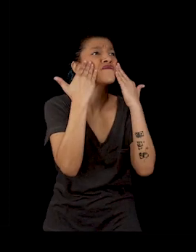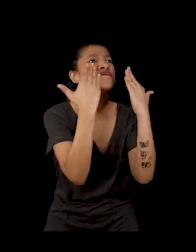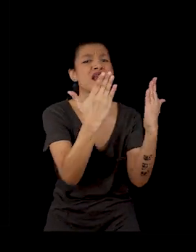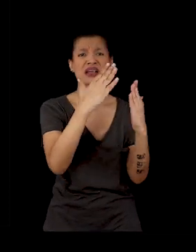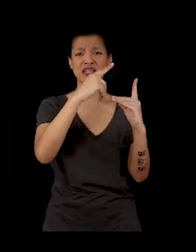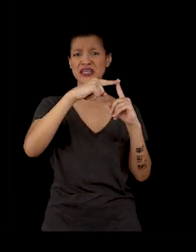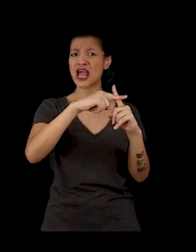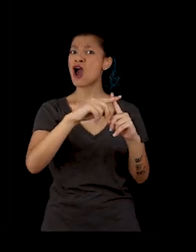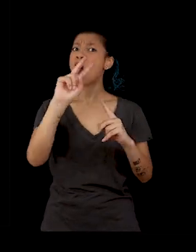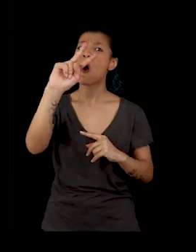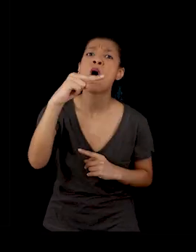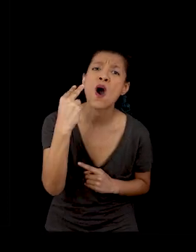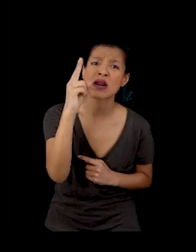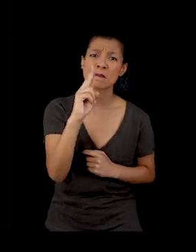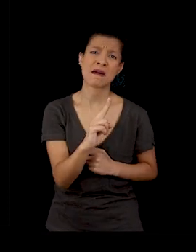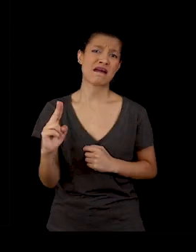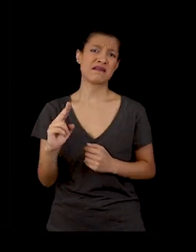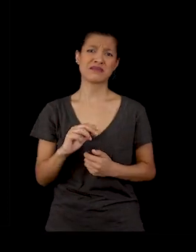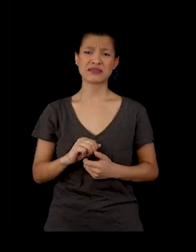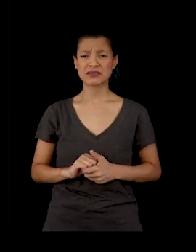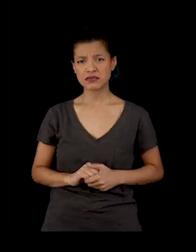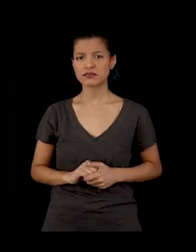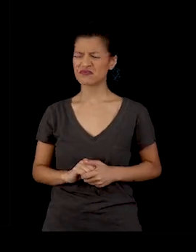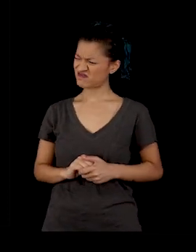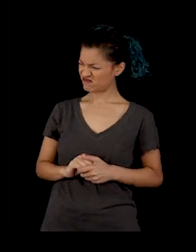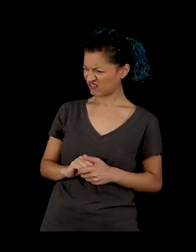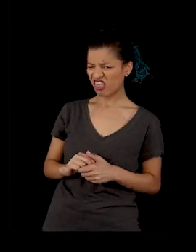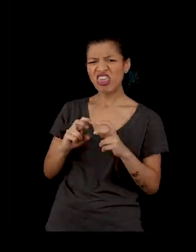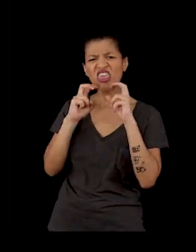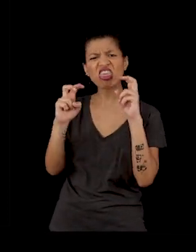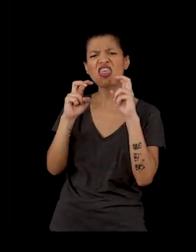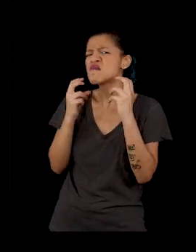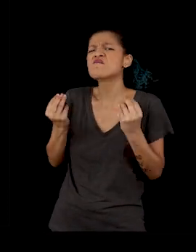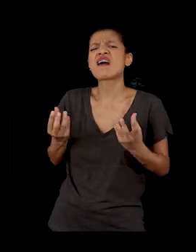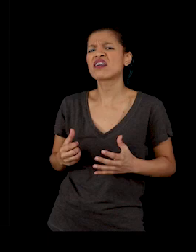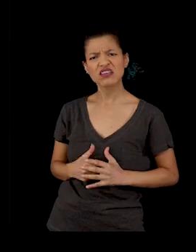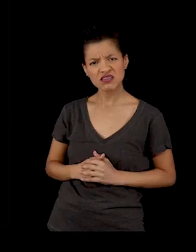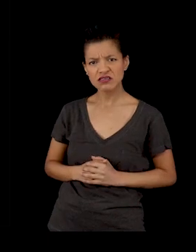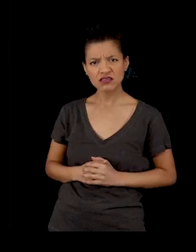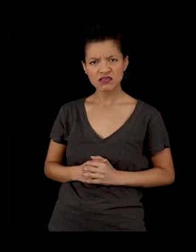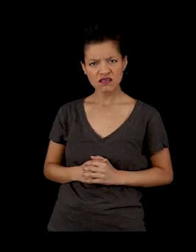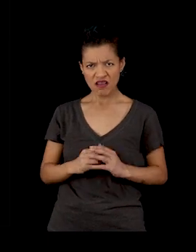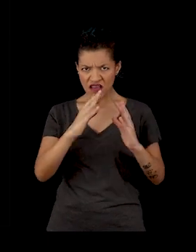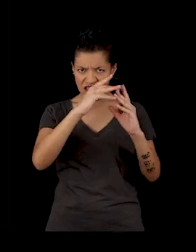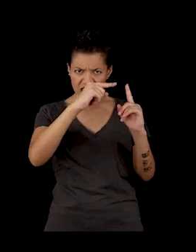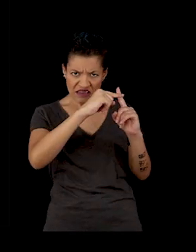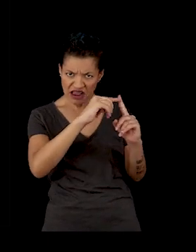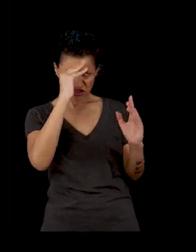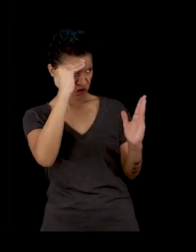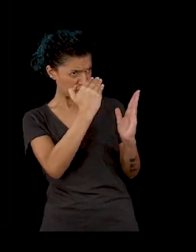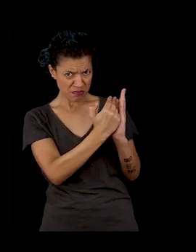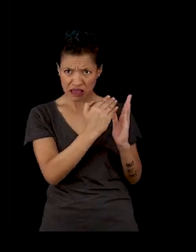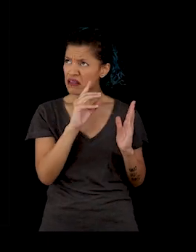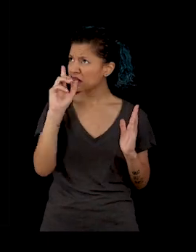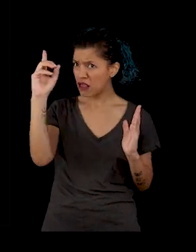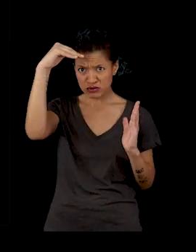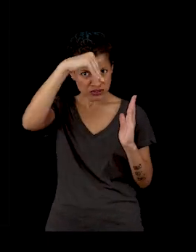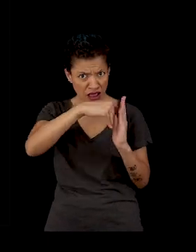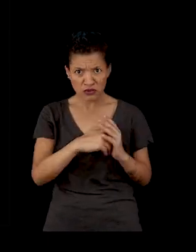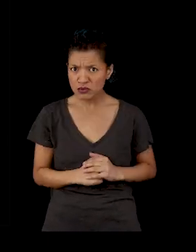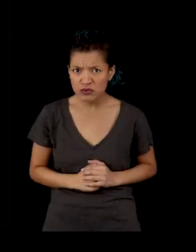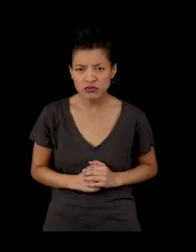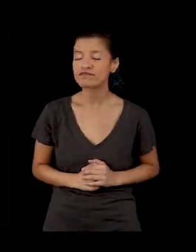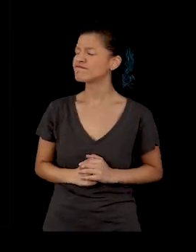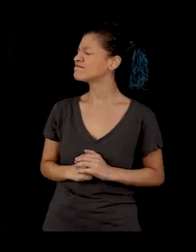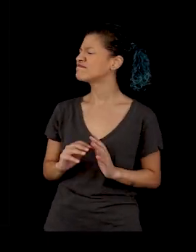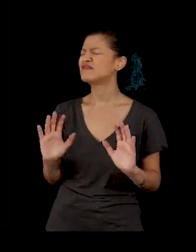A CIDADE NO BRASIL O que pretende com essa gritaria? Desrespeitar essa casa que é a casa